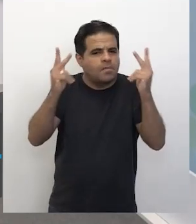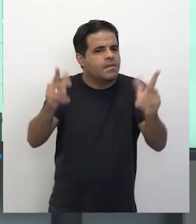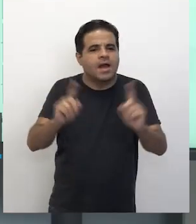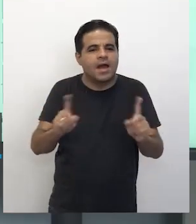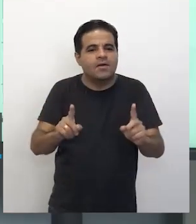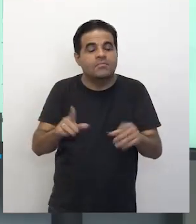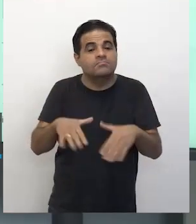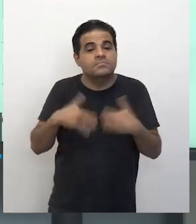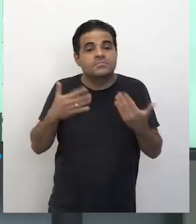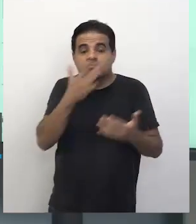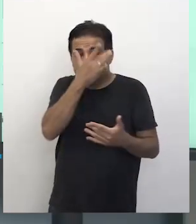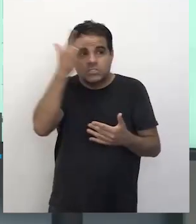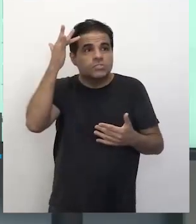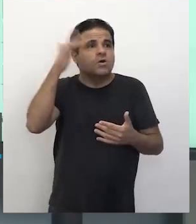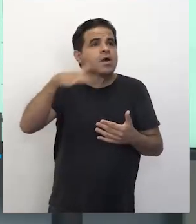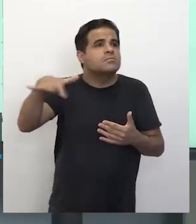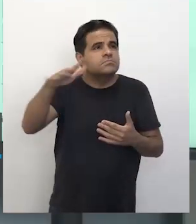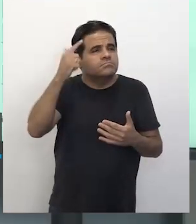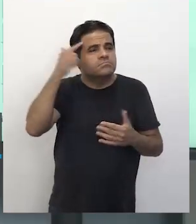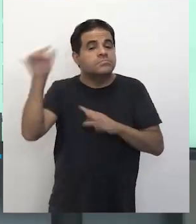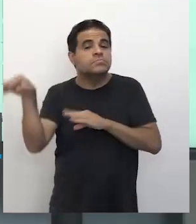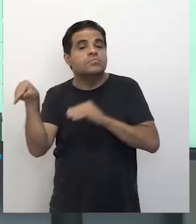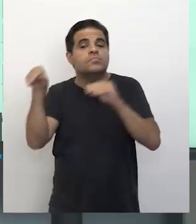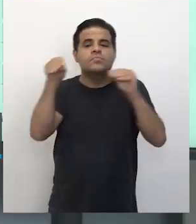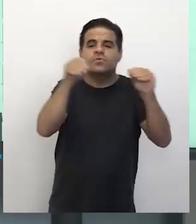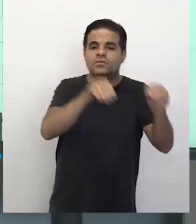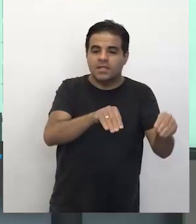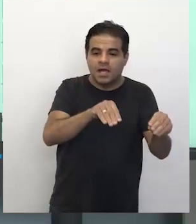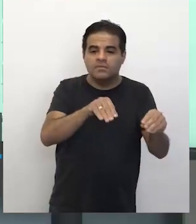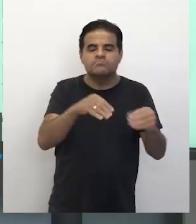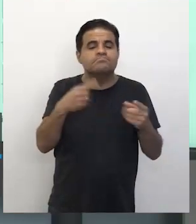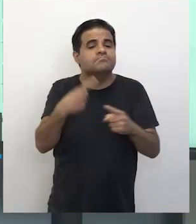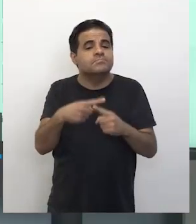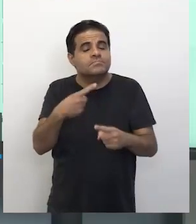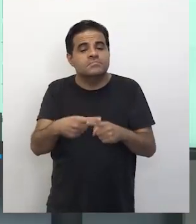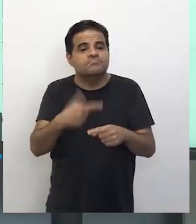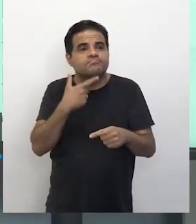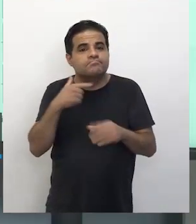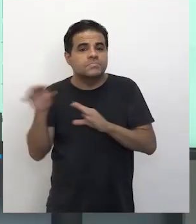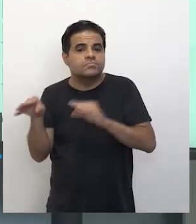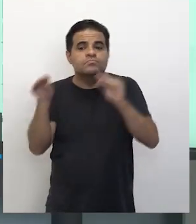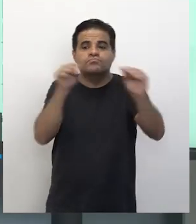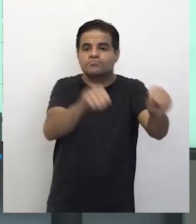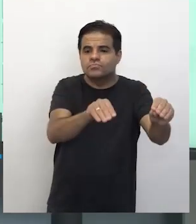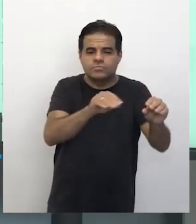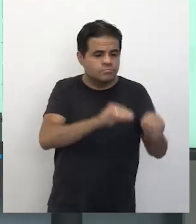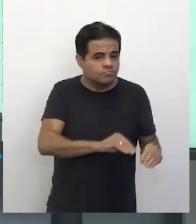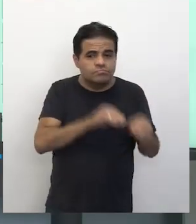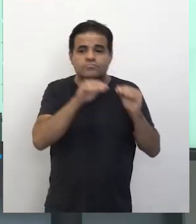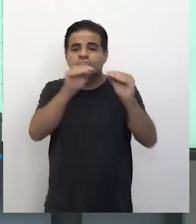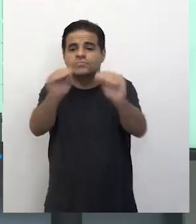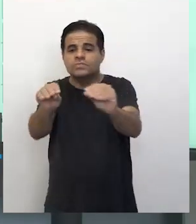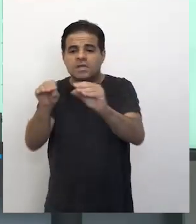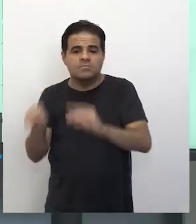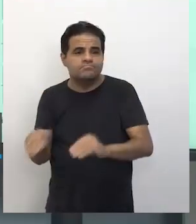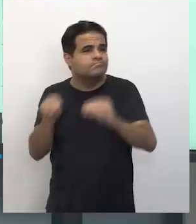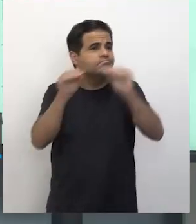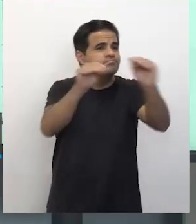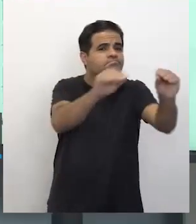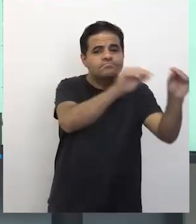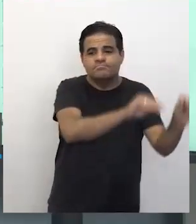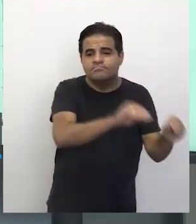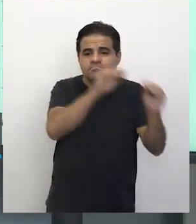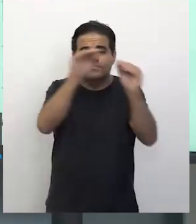mas as pessoas estão muito migrando, se mudando, porque elas se deslocam, elas fazem essa grande